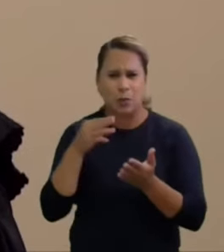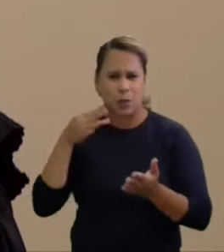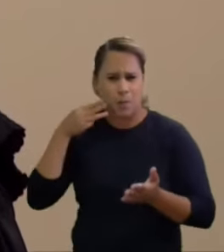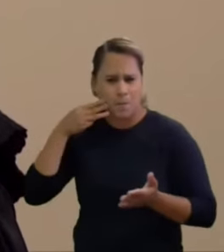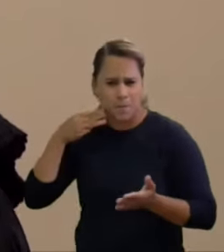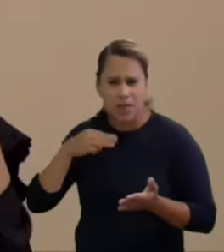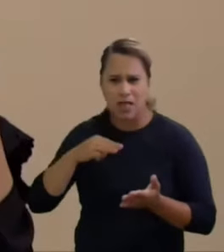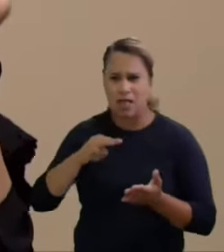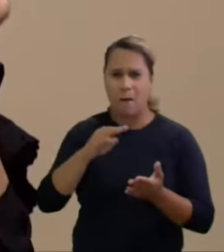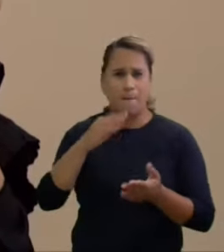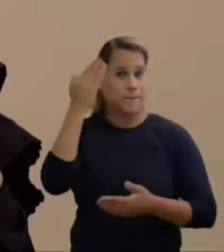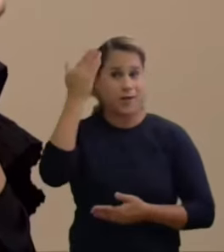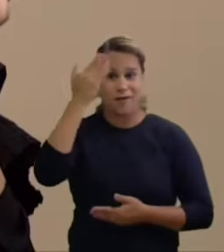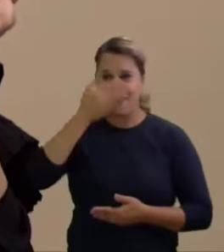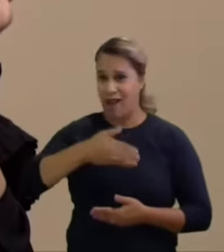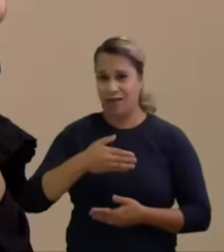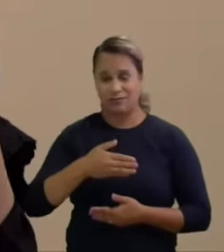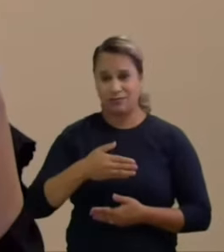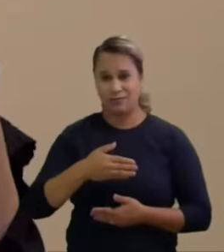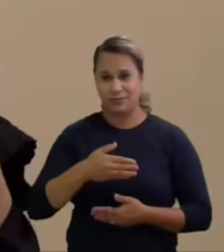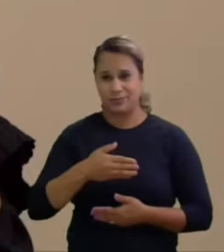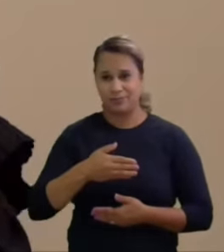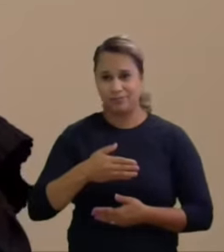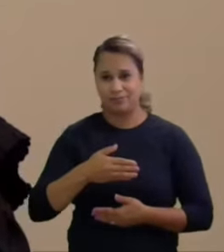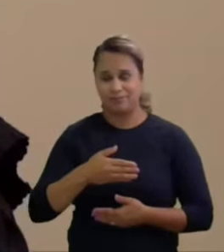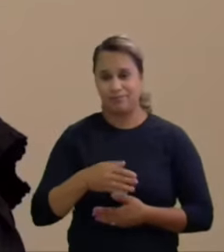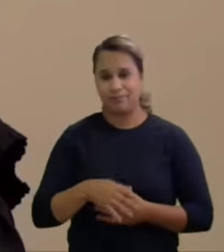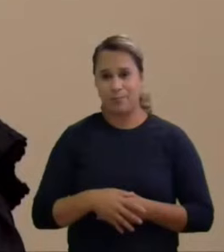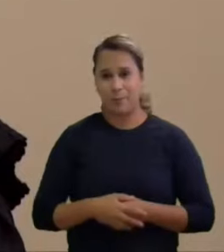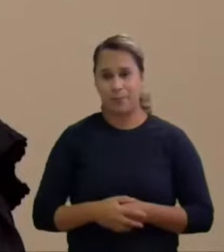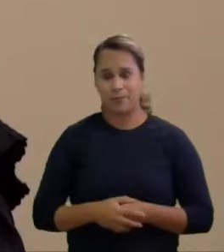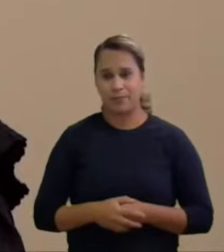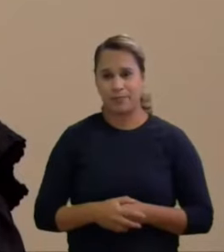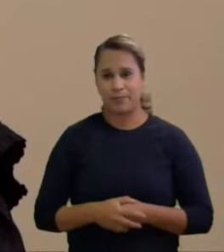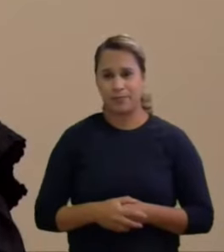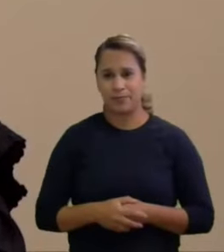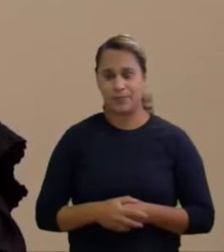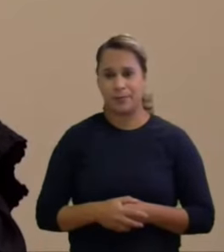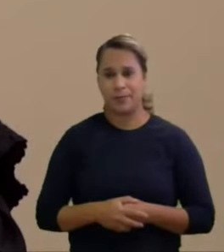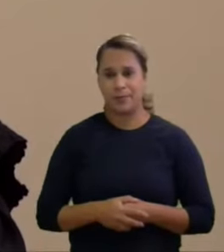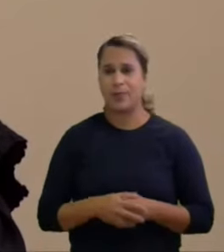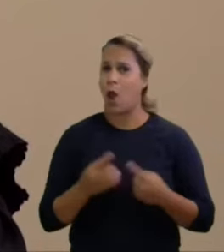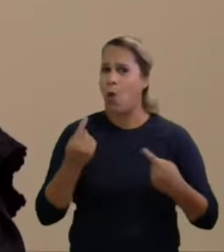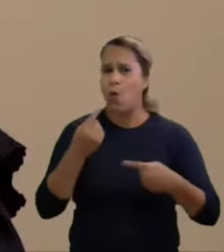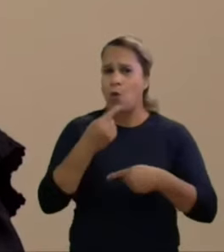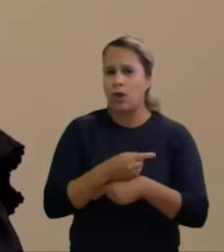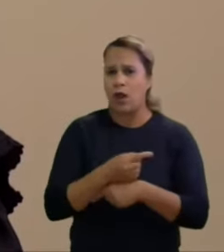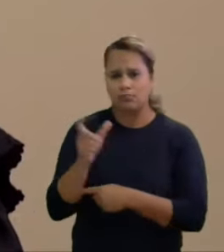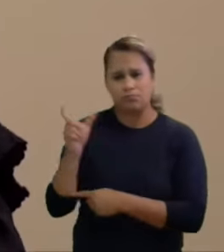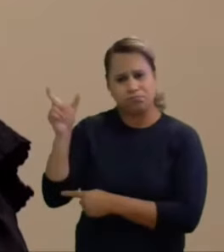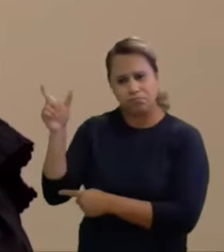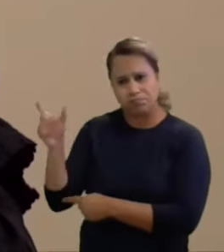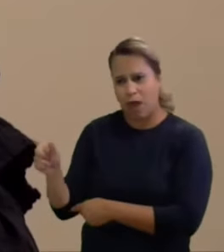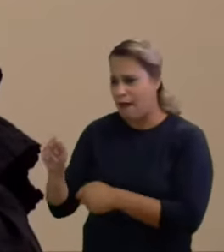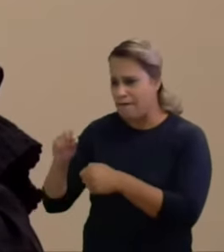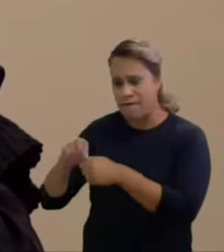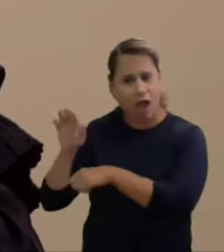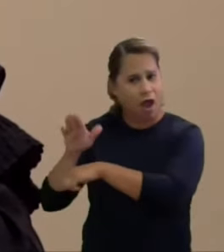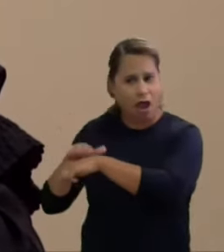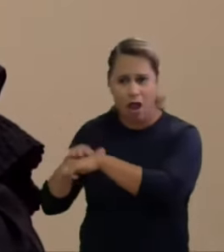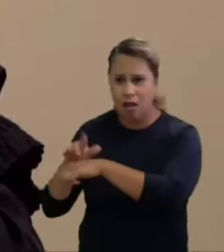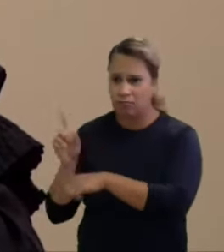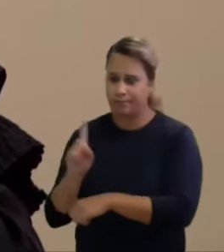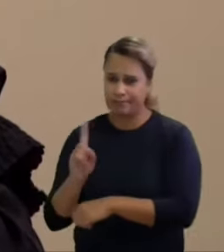autos, até ao contrário, tem prova de que não foram feitos pelo Sérgio Moro. Eu vou falar sobre isso um pouquinho. ainda que não fosse